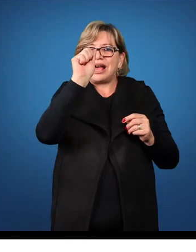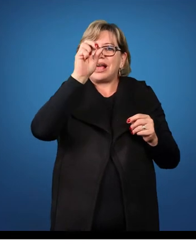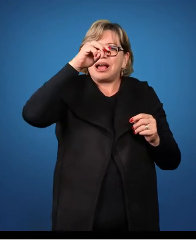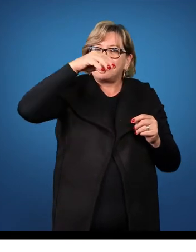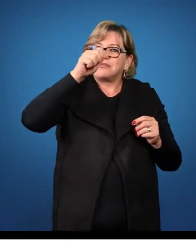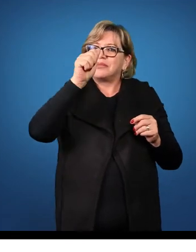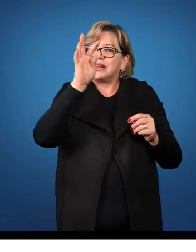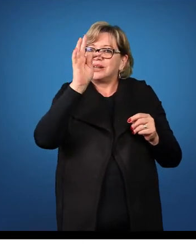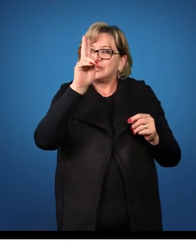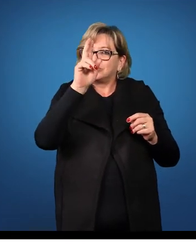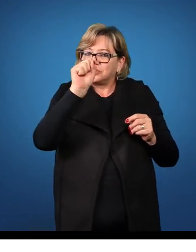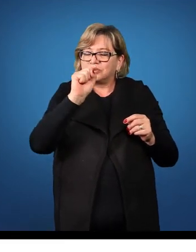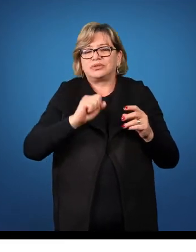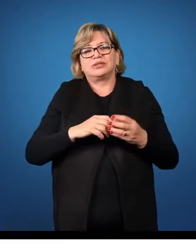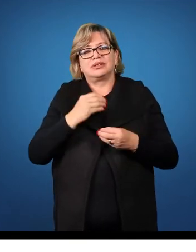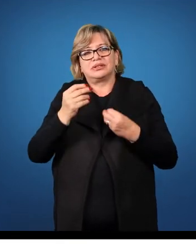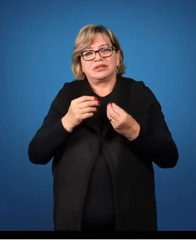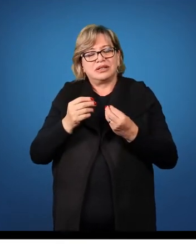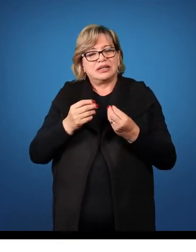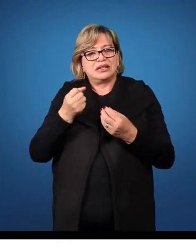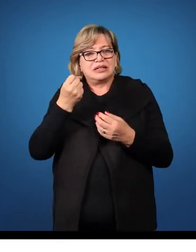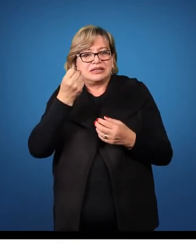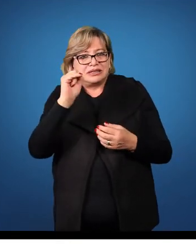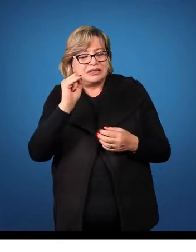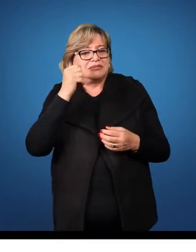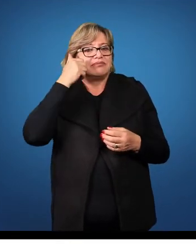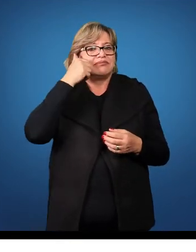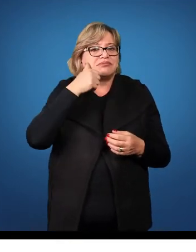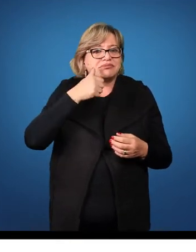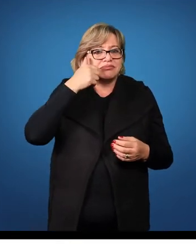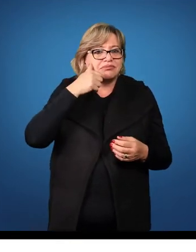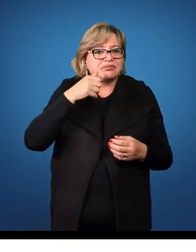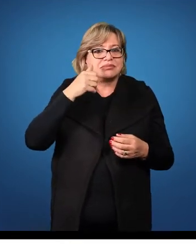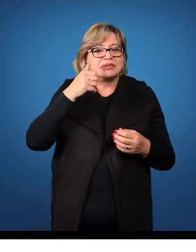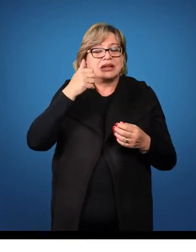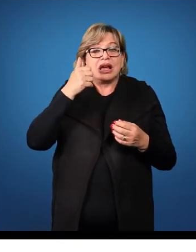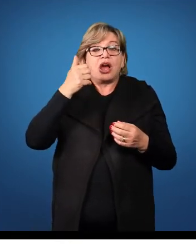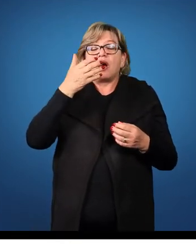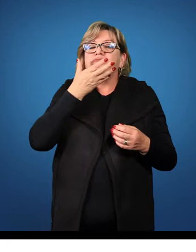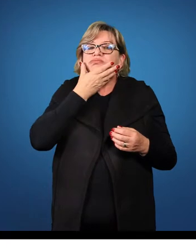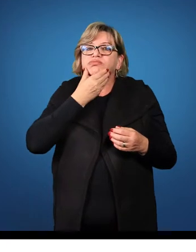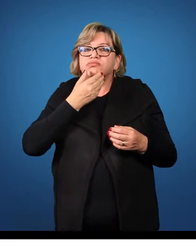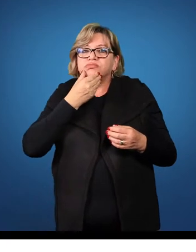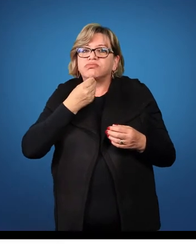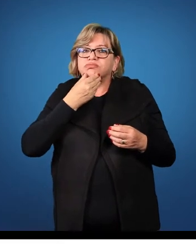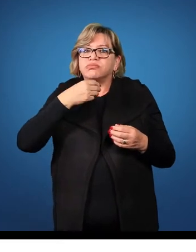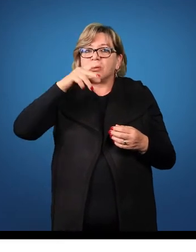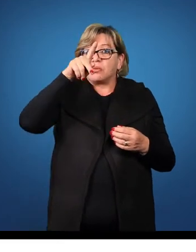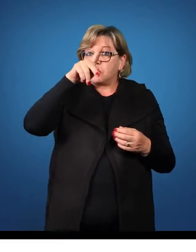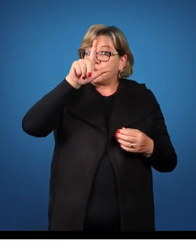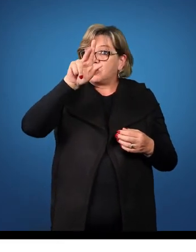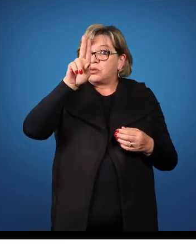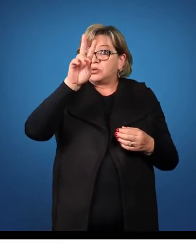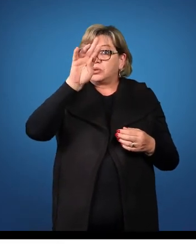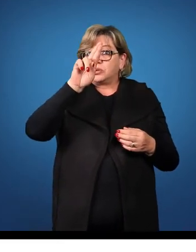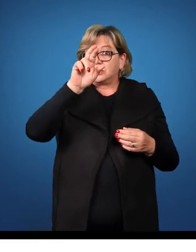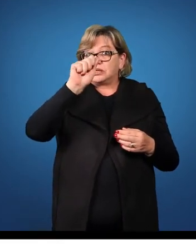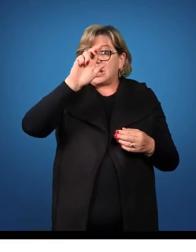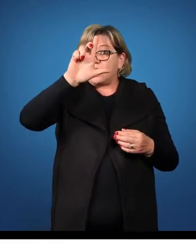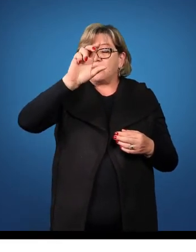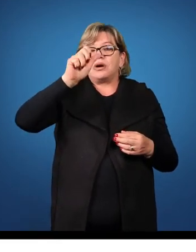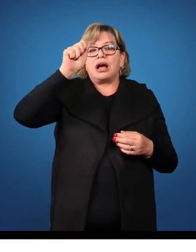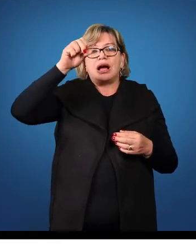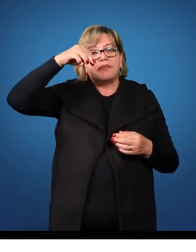o masculino singular. Usa amate para o masculino plural. Se for feminino,